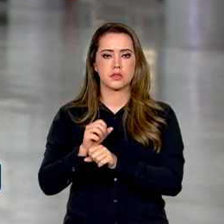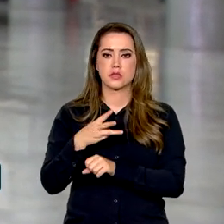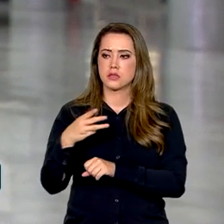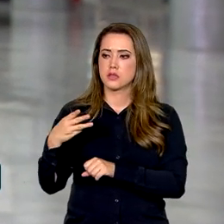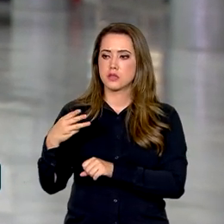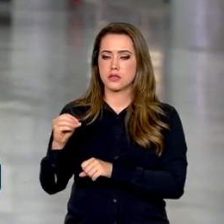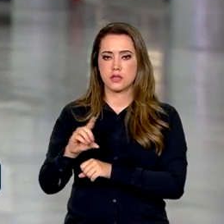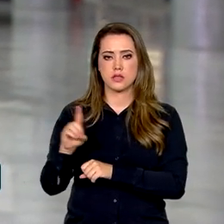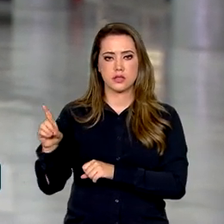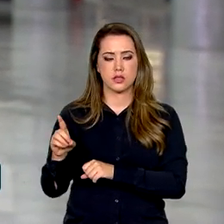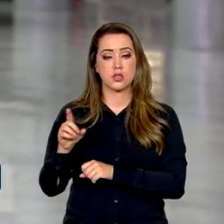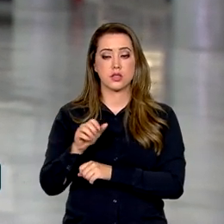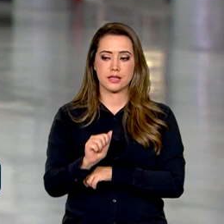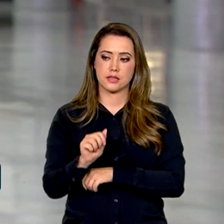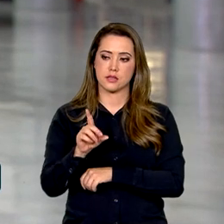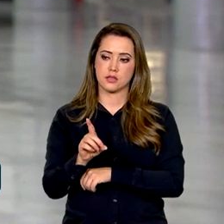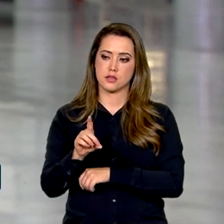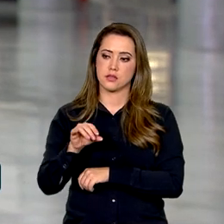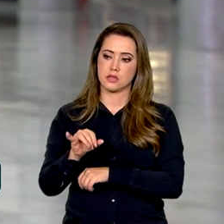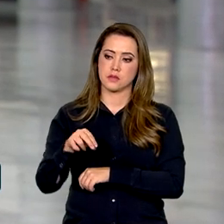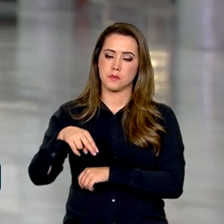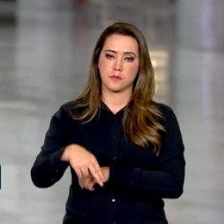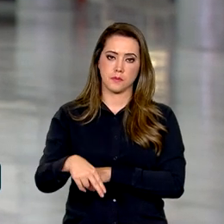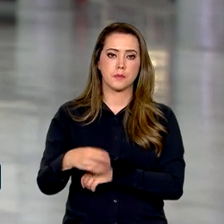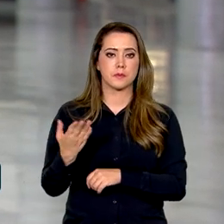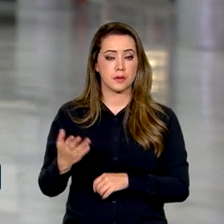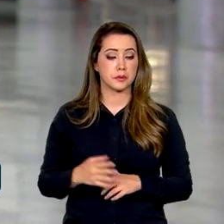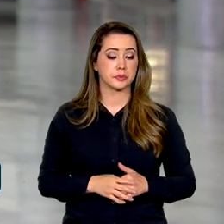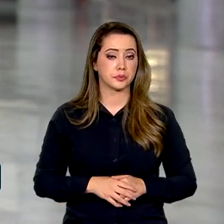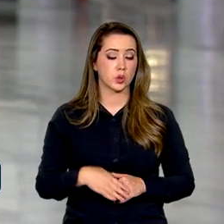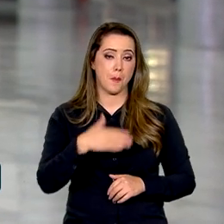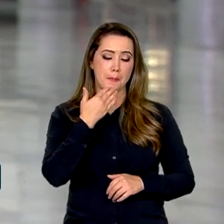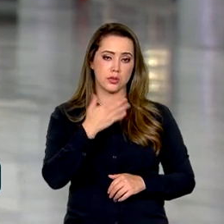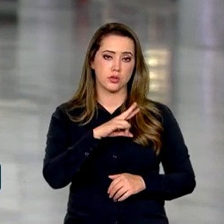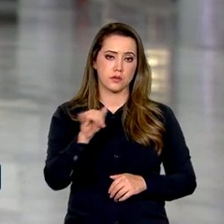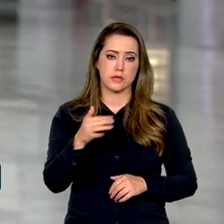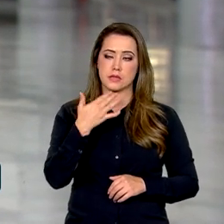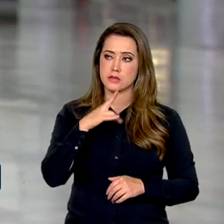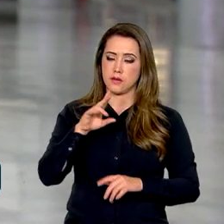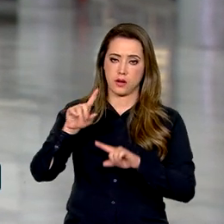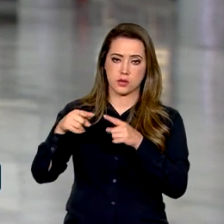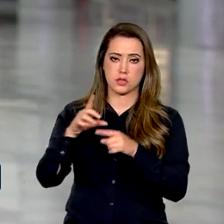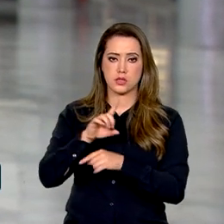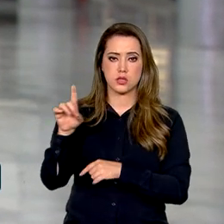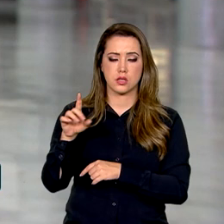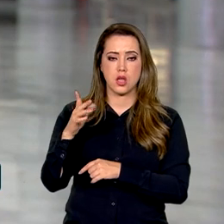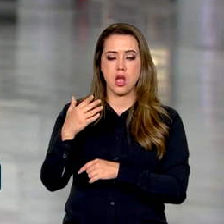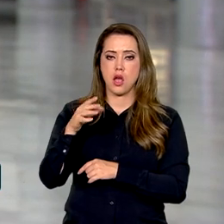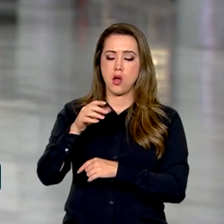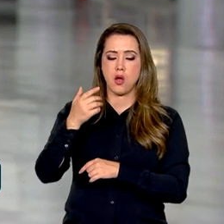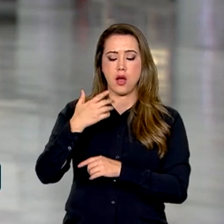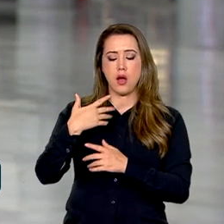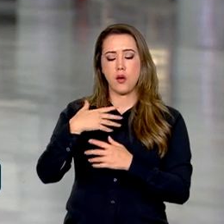30 dias, essa ação direta de inconstitucionalidade. O pedido será oficializado ao presidente do STF, o